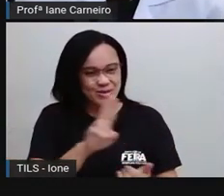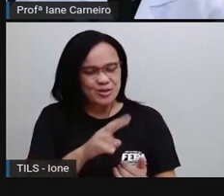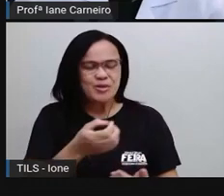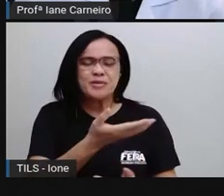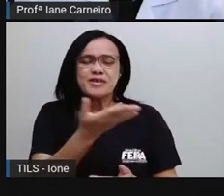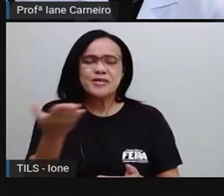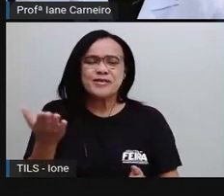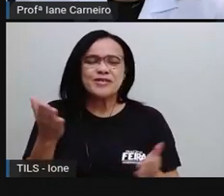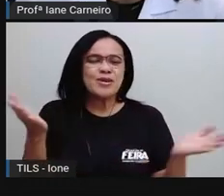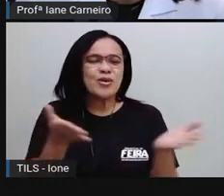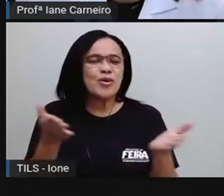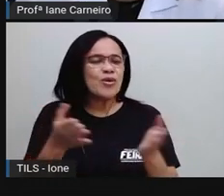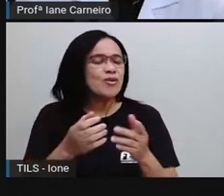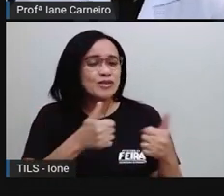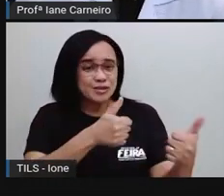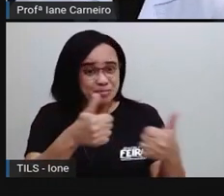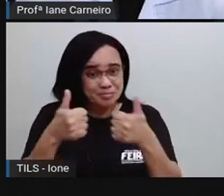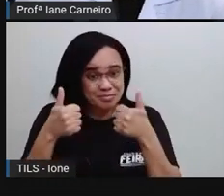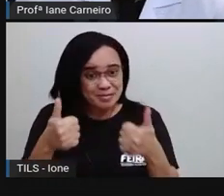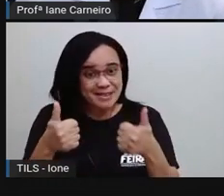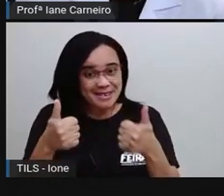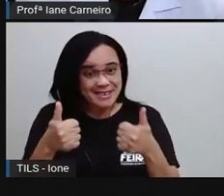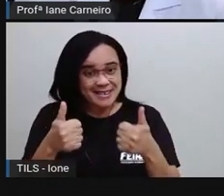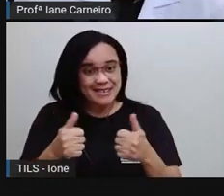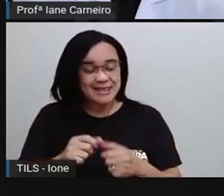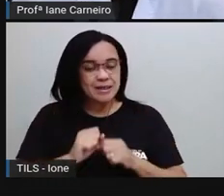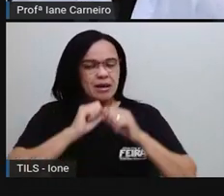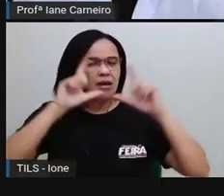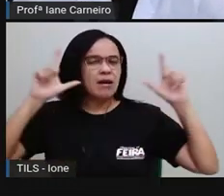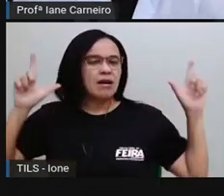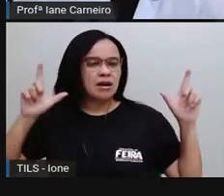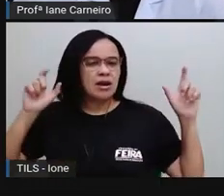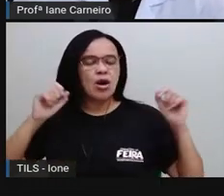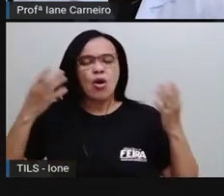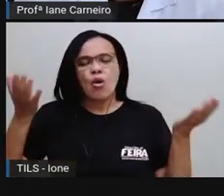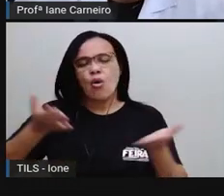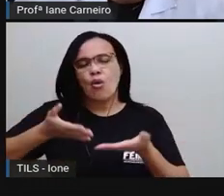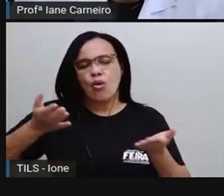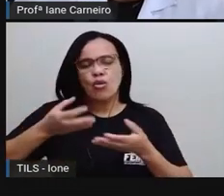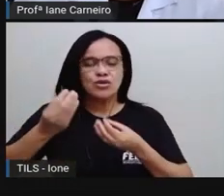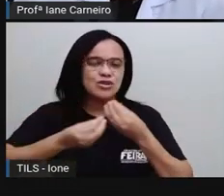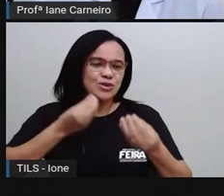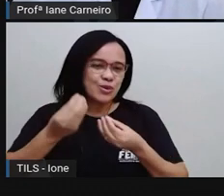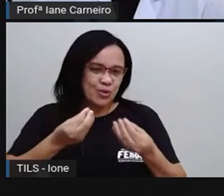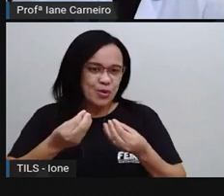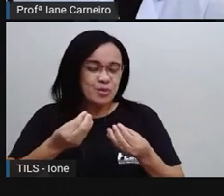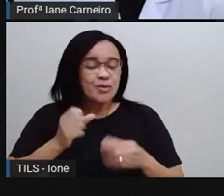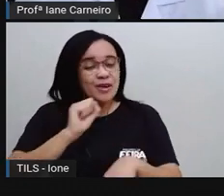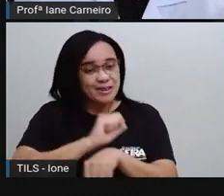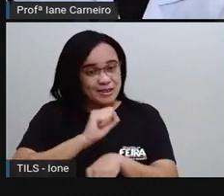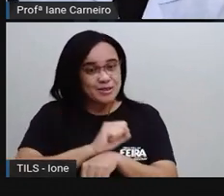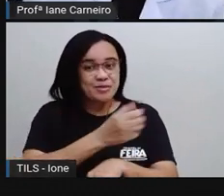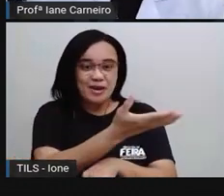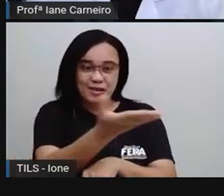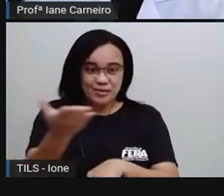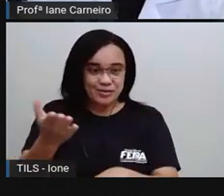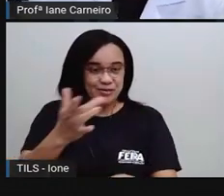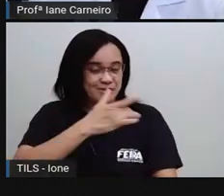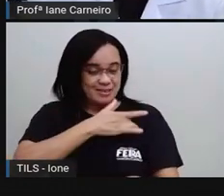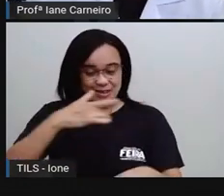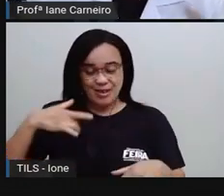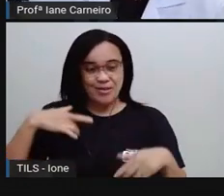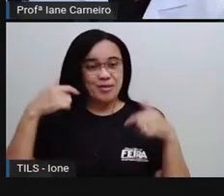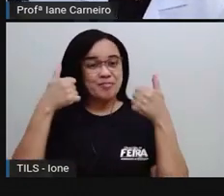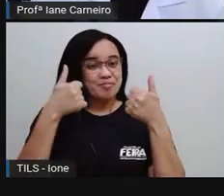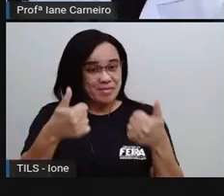tudo aí? Tá tudo bem? Como é que vocês acordaram hoje? Espero que vocês estejam bem de saúde, tá bom? Então já vai eu preparando